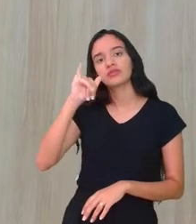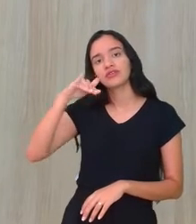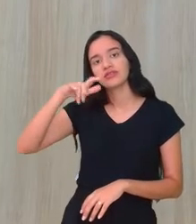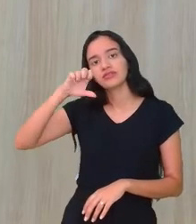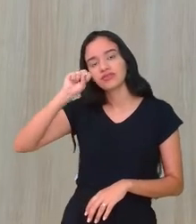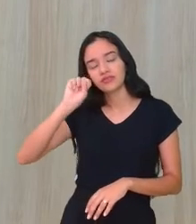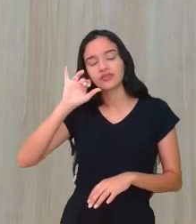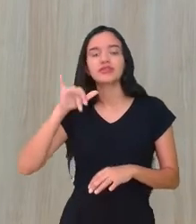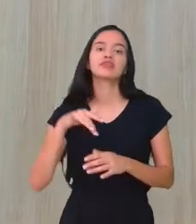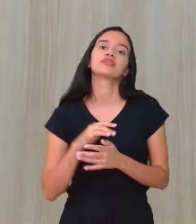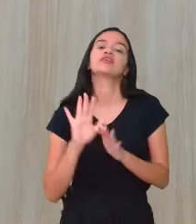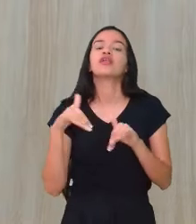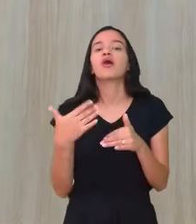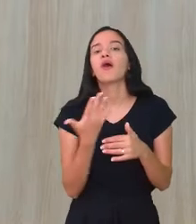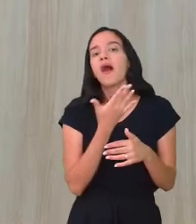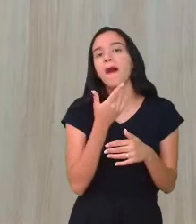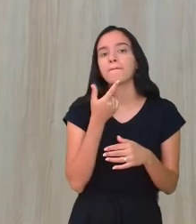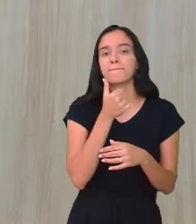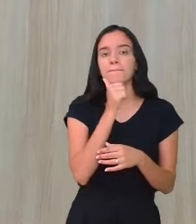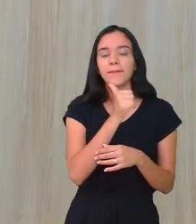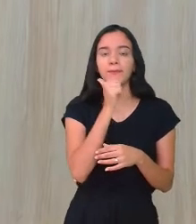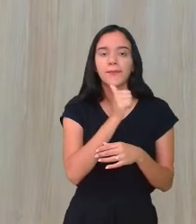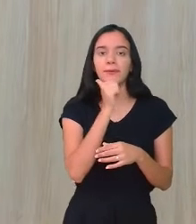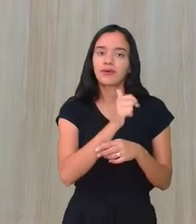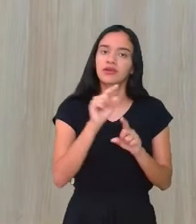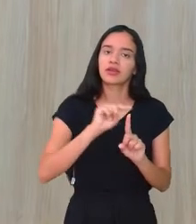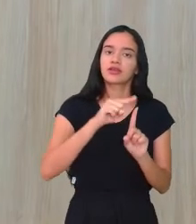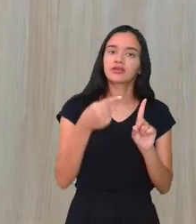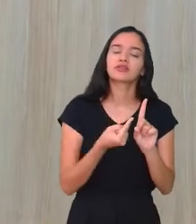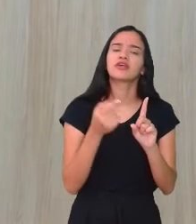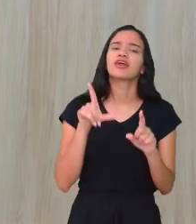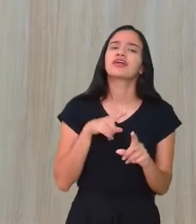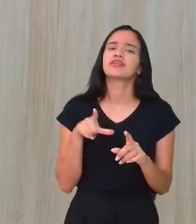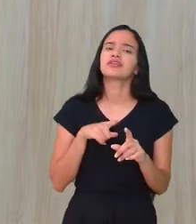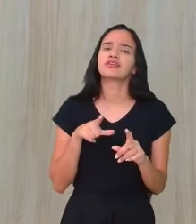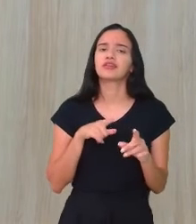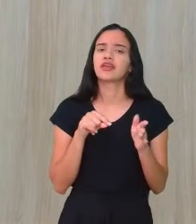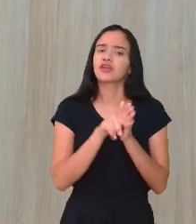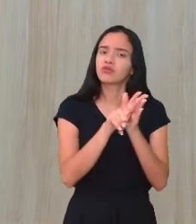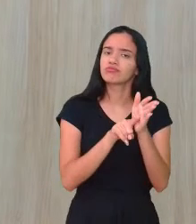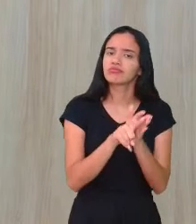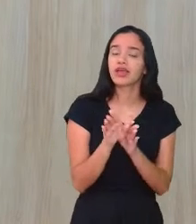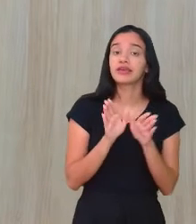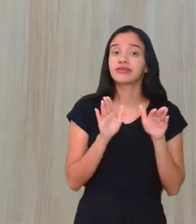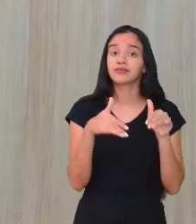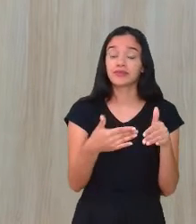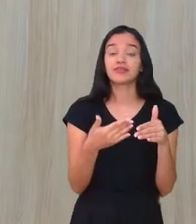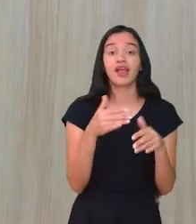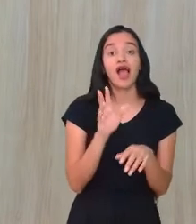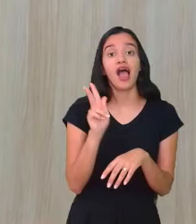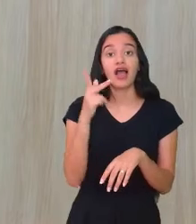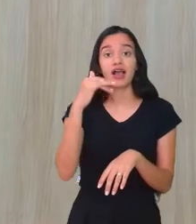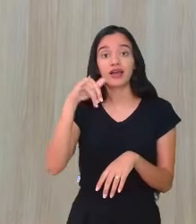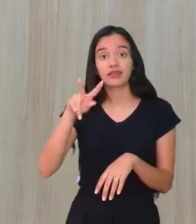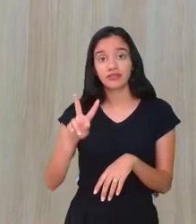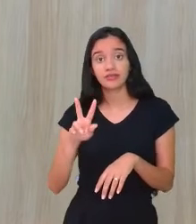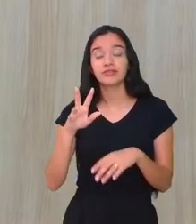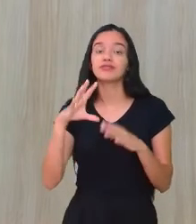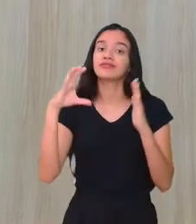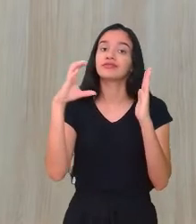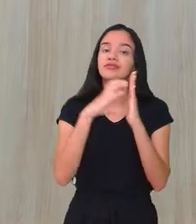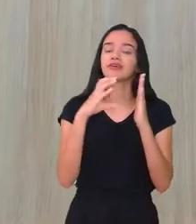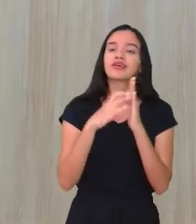engravida existe um exame específico que a mulher já faz de HIV o lueto que vai determinar se a pessoa tem